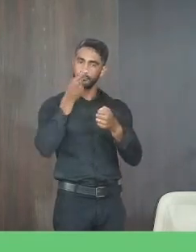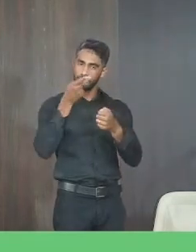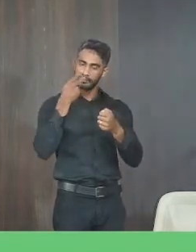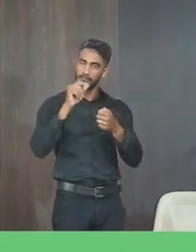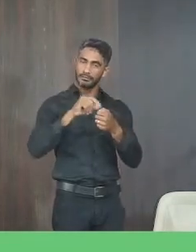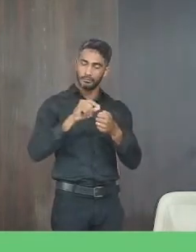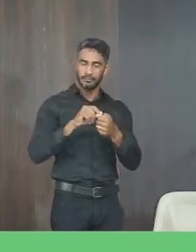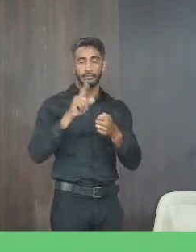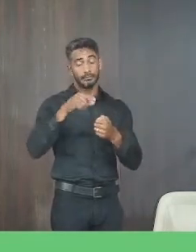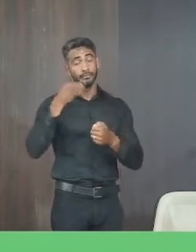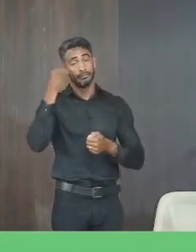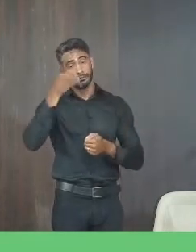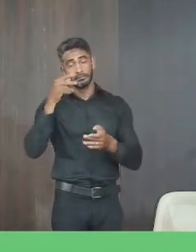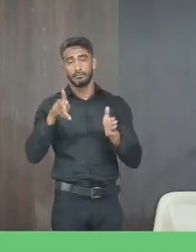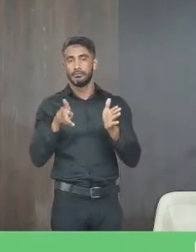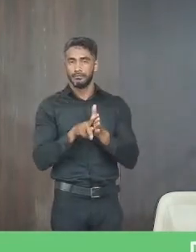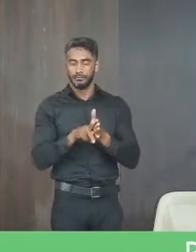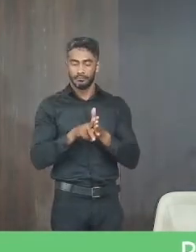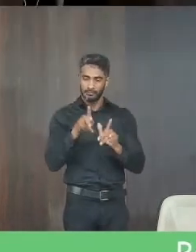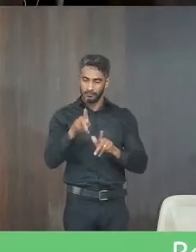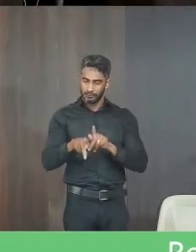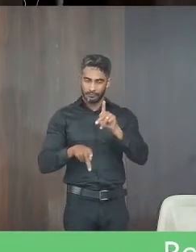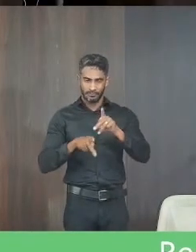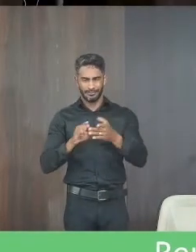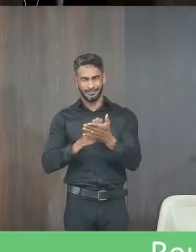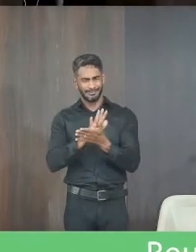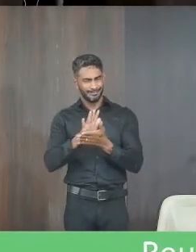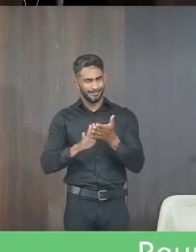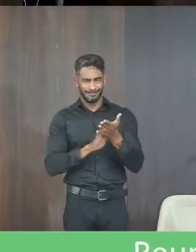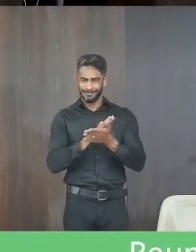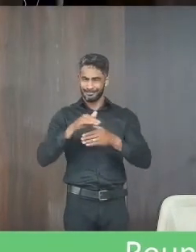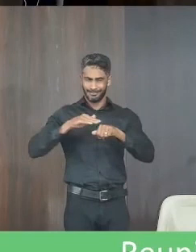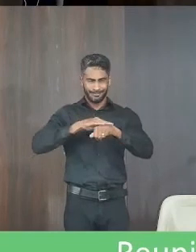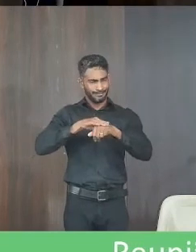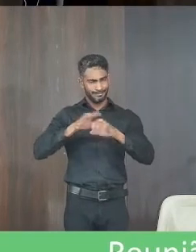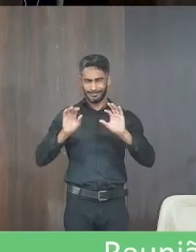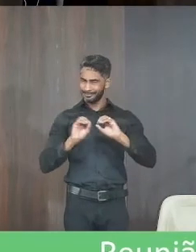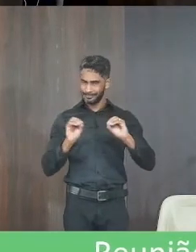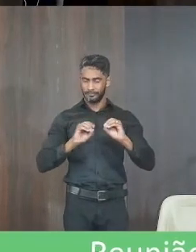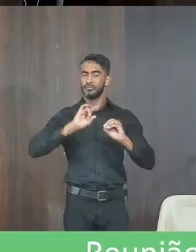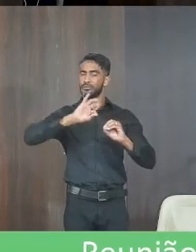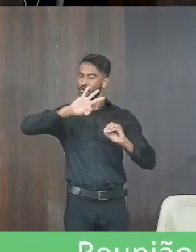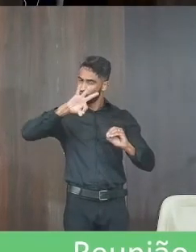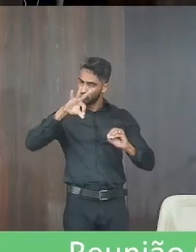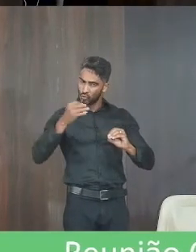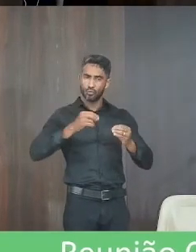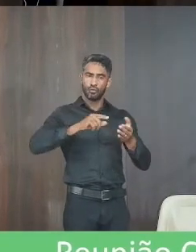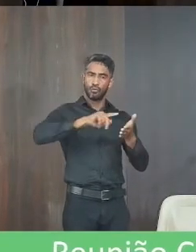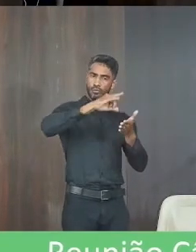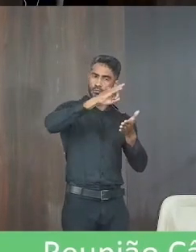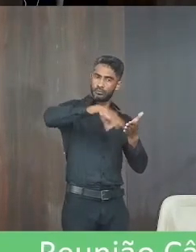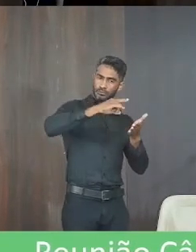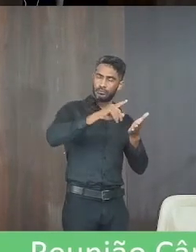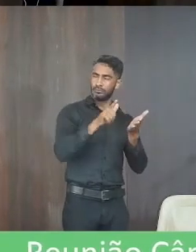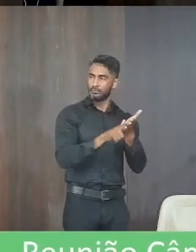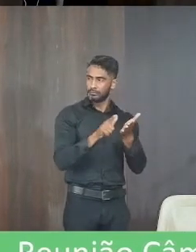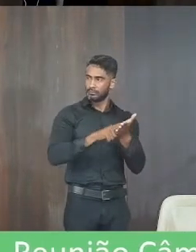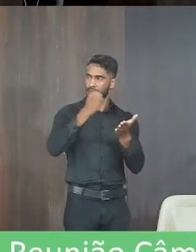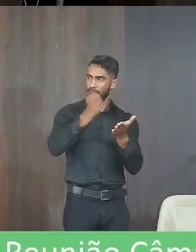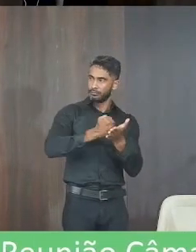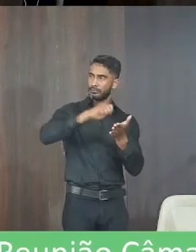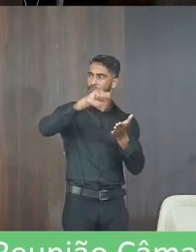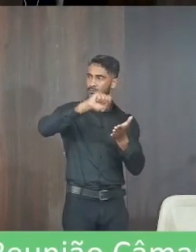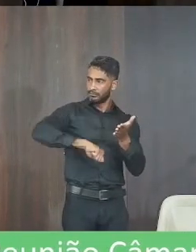então experiência própria poder público nada de conversa tudo é papel tudo é documento é carimbo e assinatura não adianta então eu